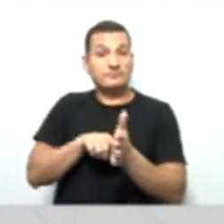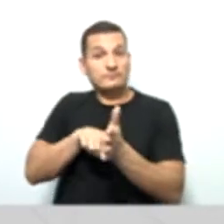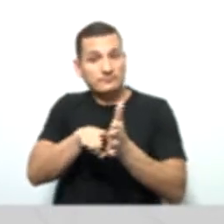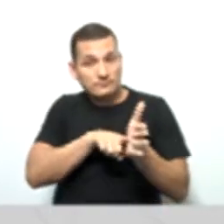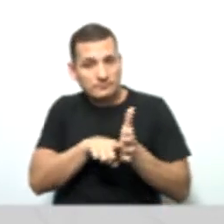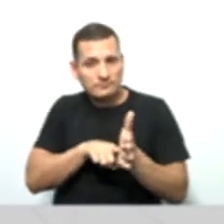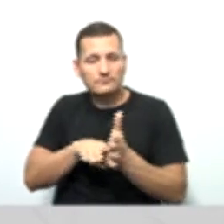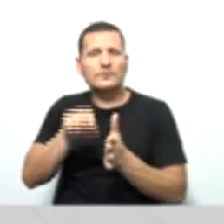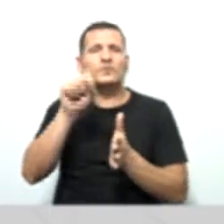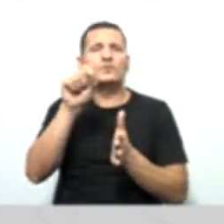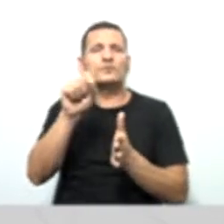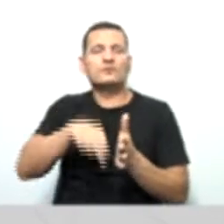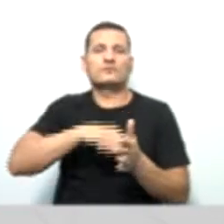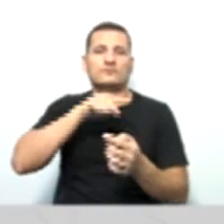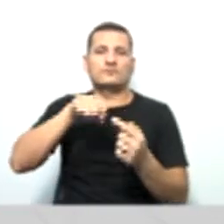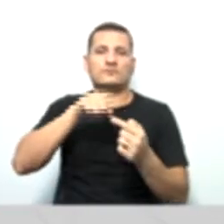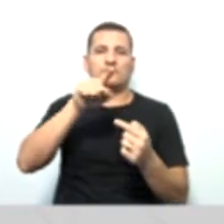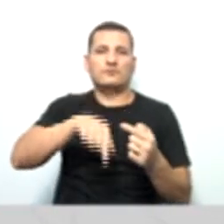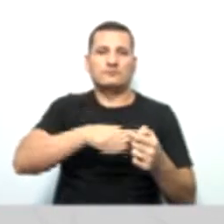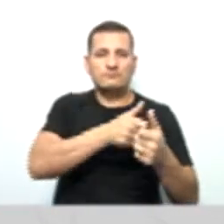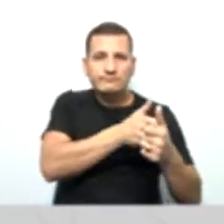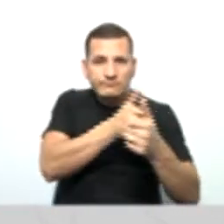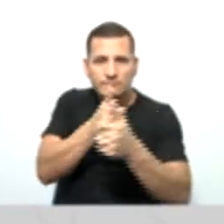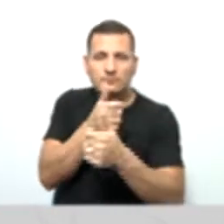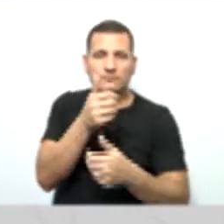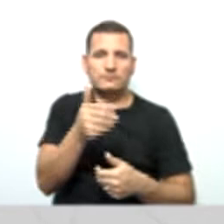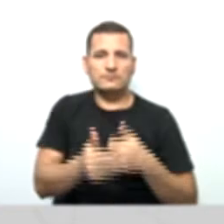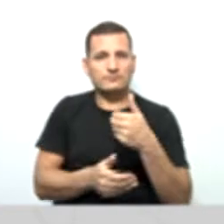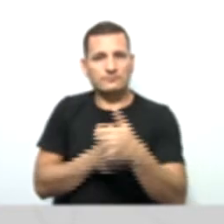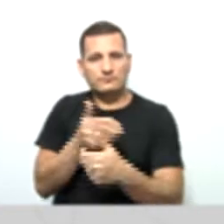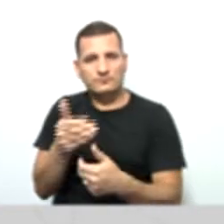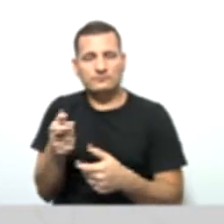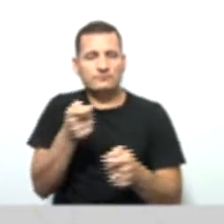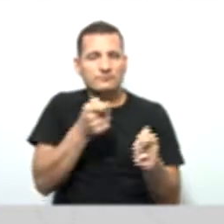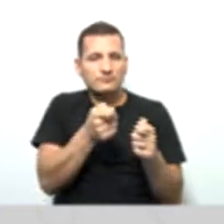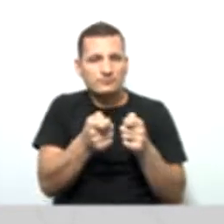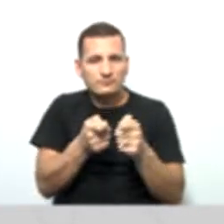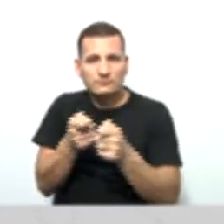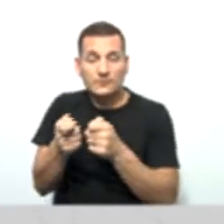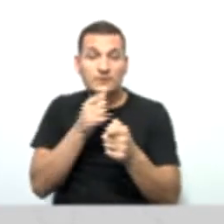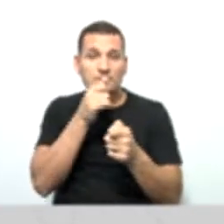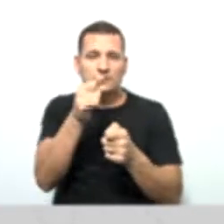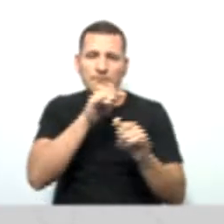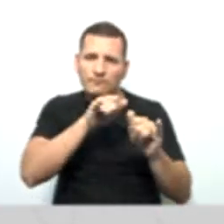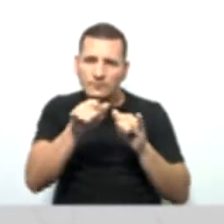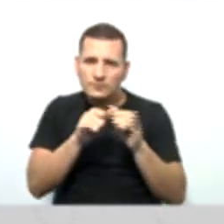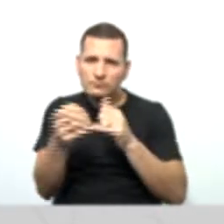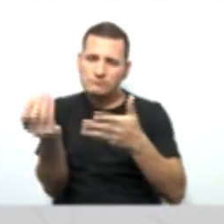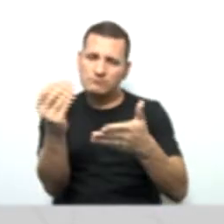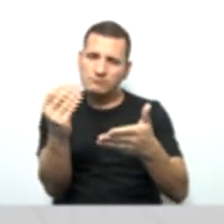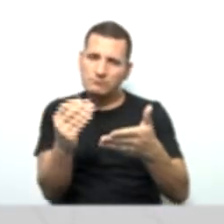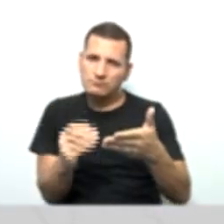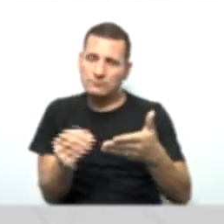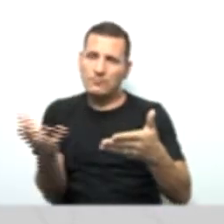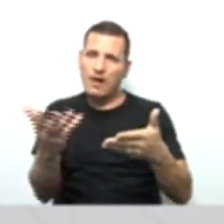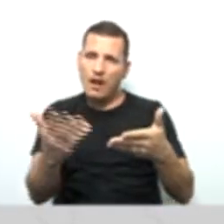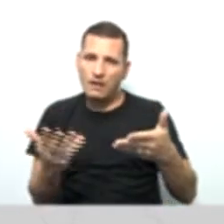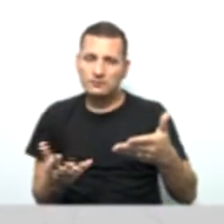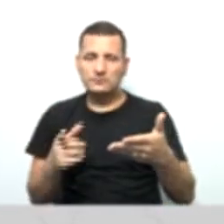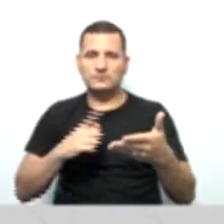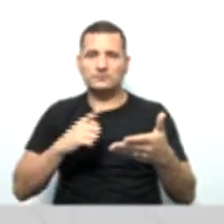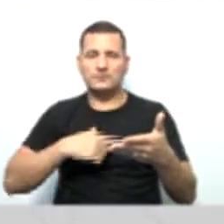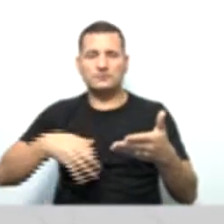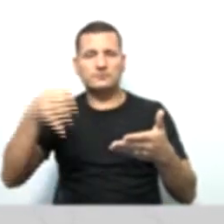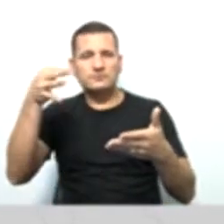acompanhar os processos, controles e se os dados estão sendo tratados como deveriam,